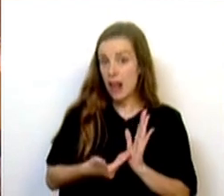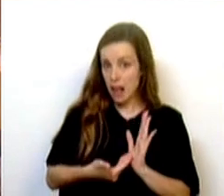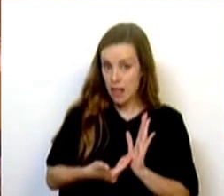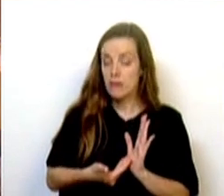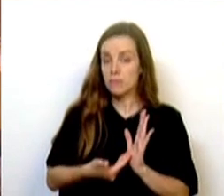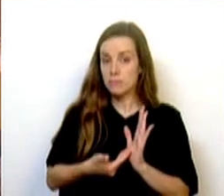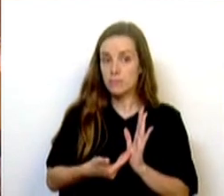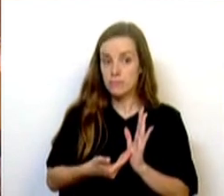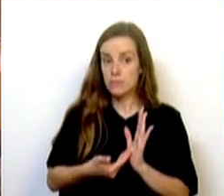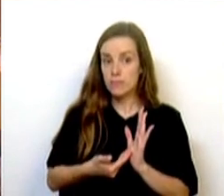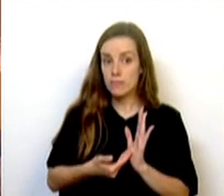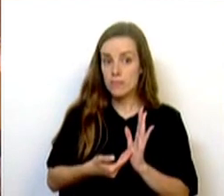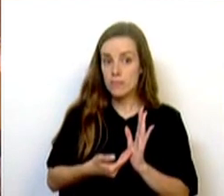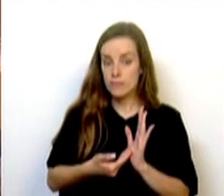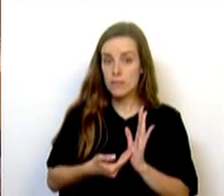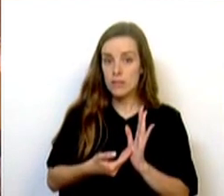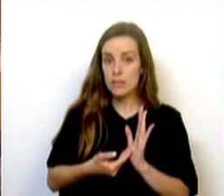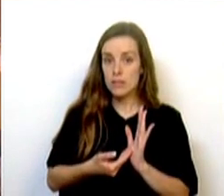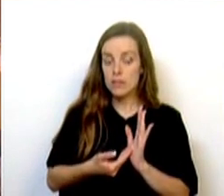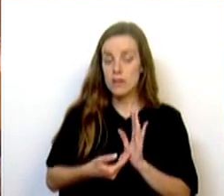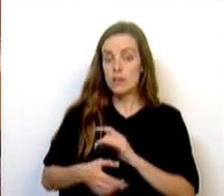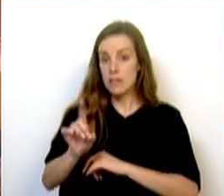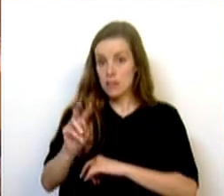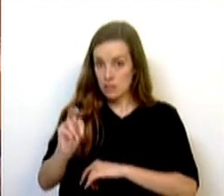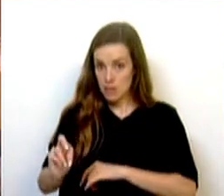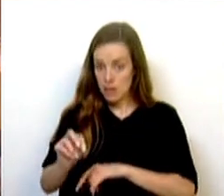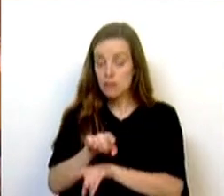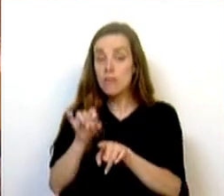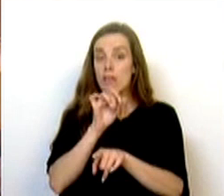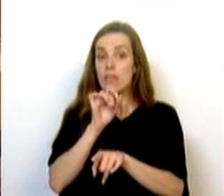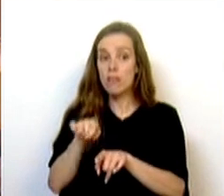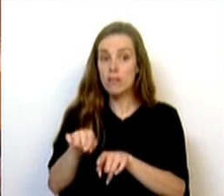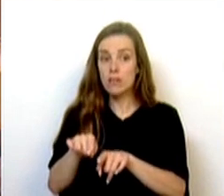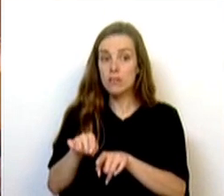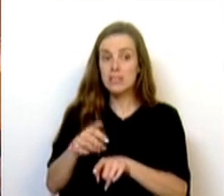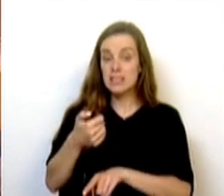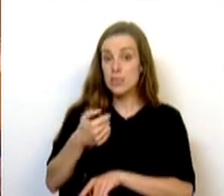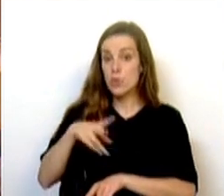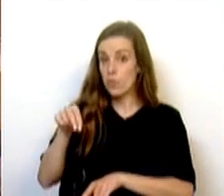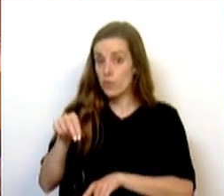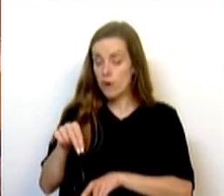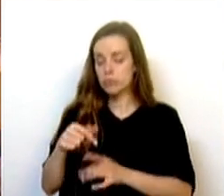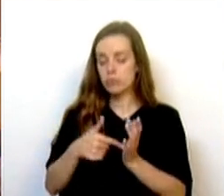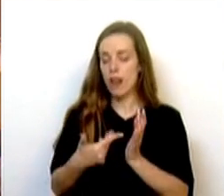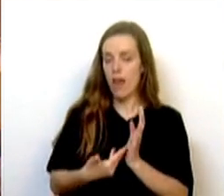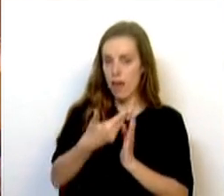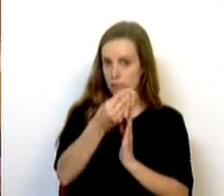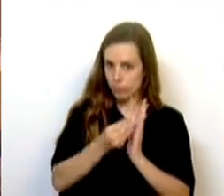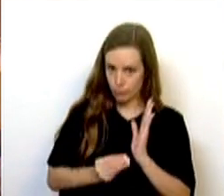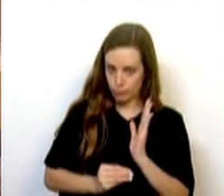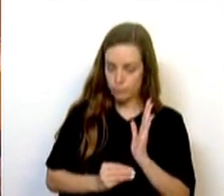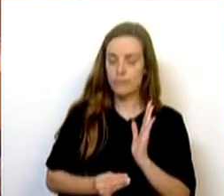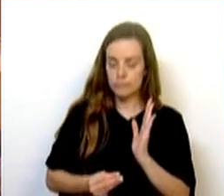artigo 6º de 3º, nº 14, do Decreto Regulamentar, o 34 de 2007, 5 de novembro, na atual redação. É